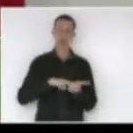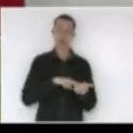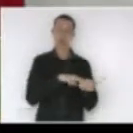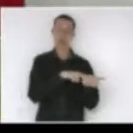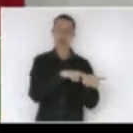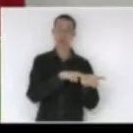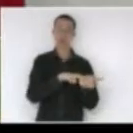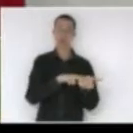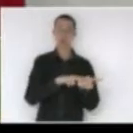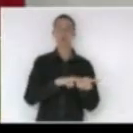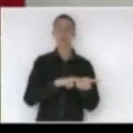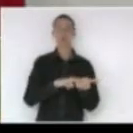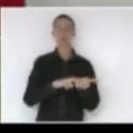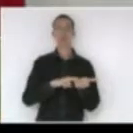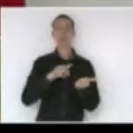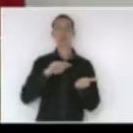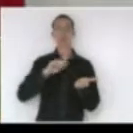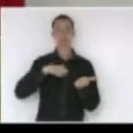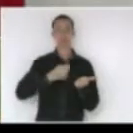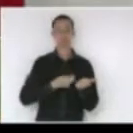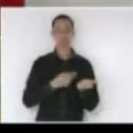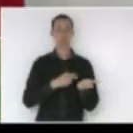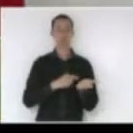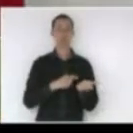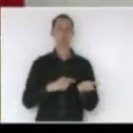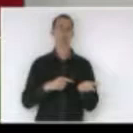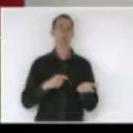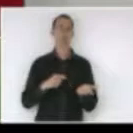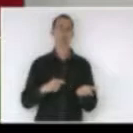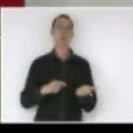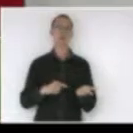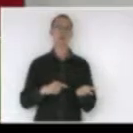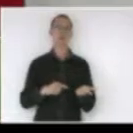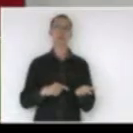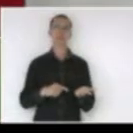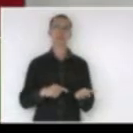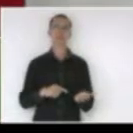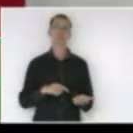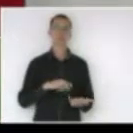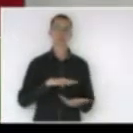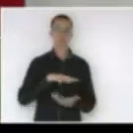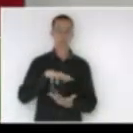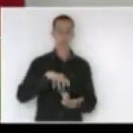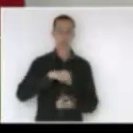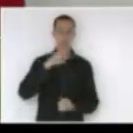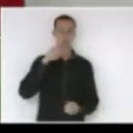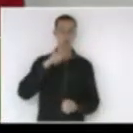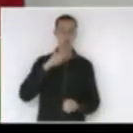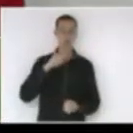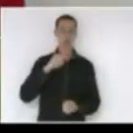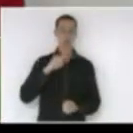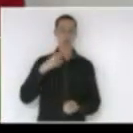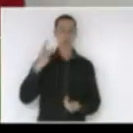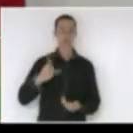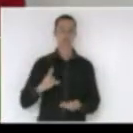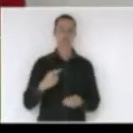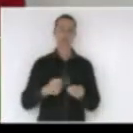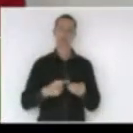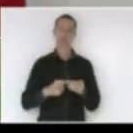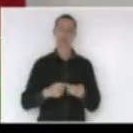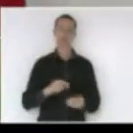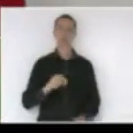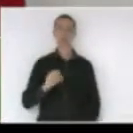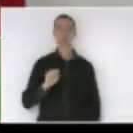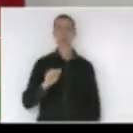intitulada como sendo o manifesto agroecológico de Santa Rosa de